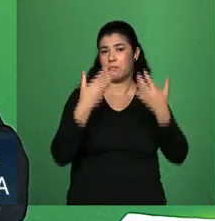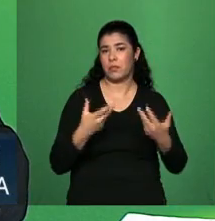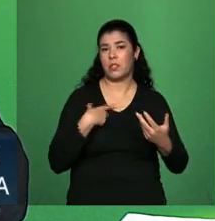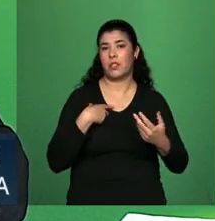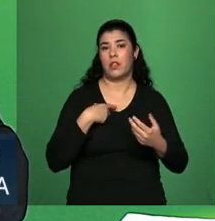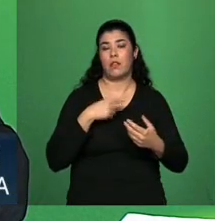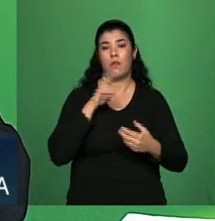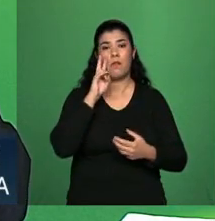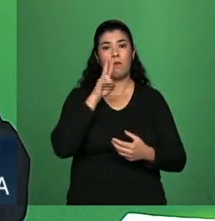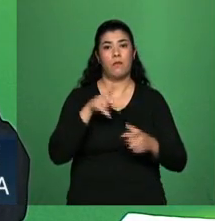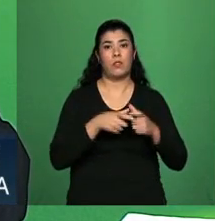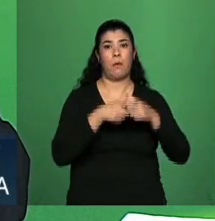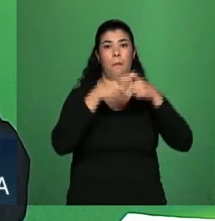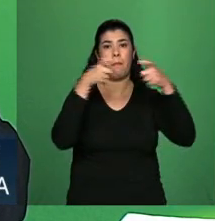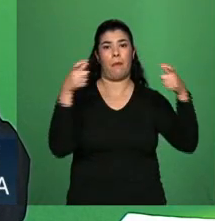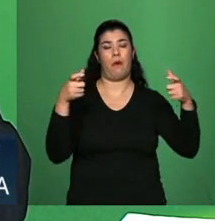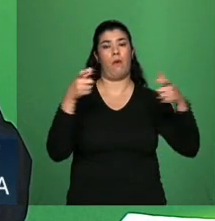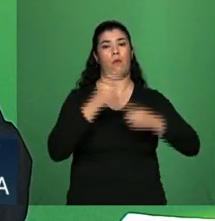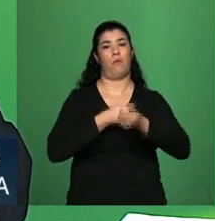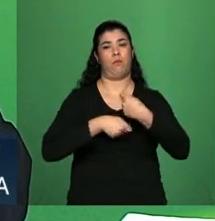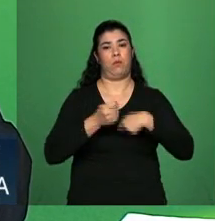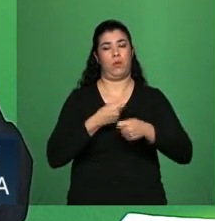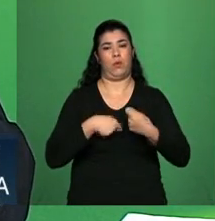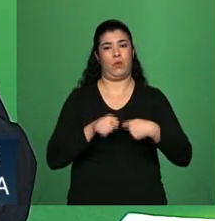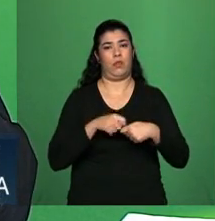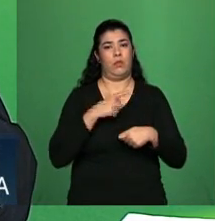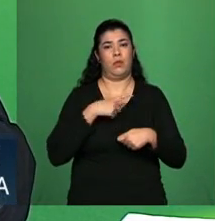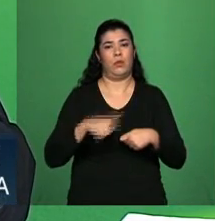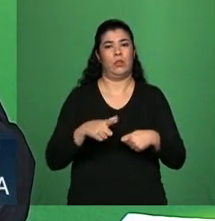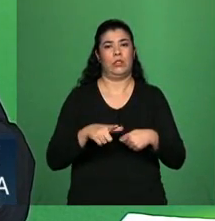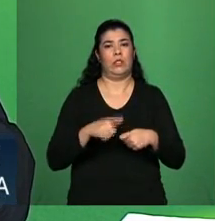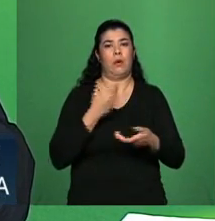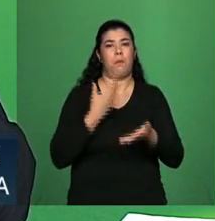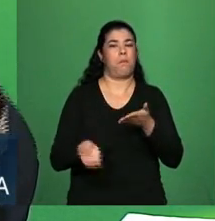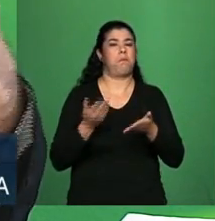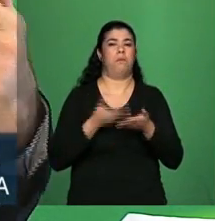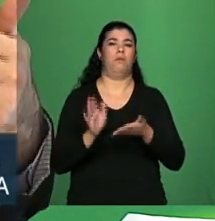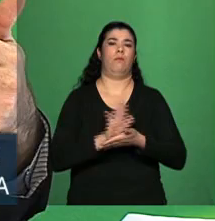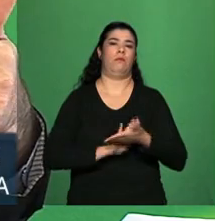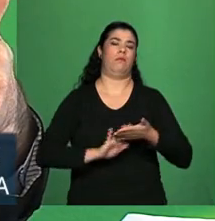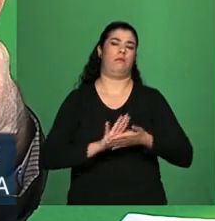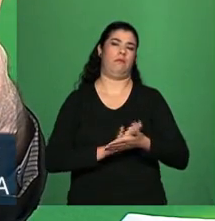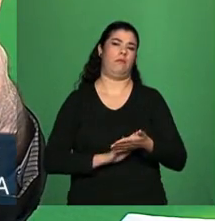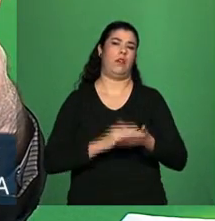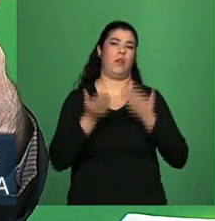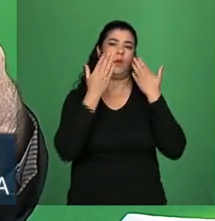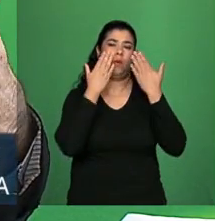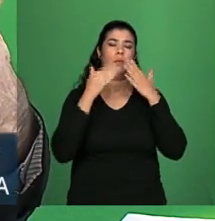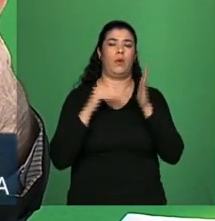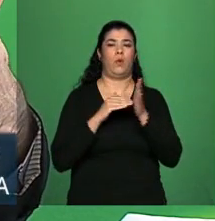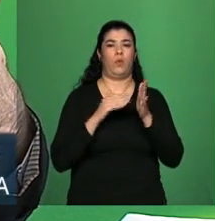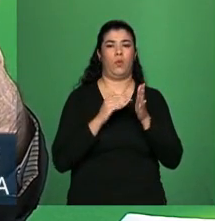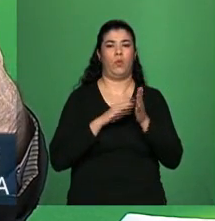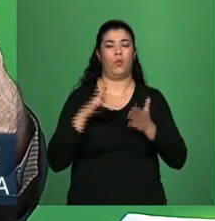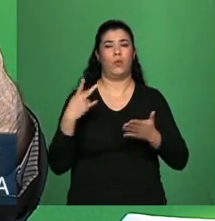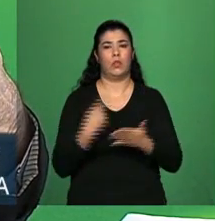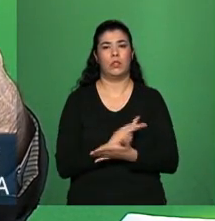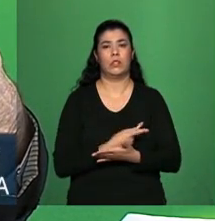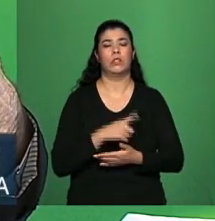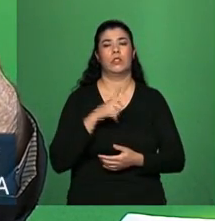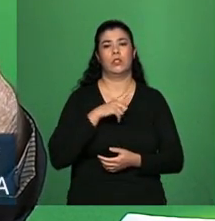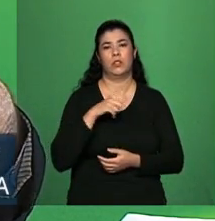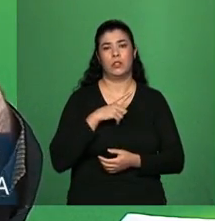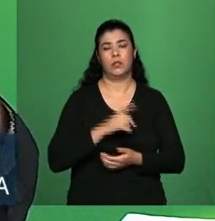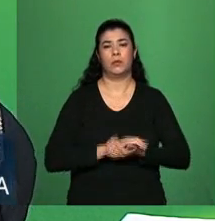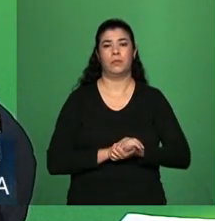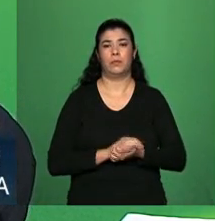macroeconômico, ela não gera nenhuma deterioração em relação à situação anterior que a